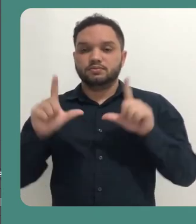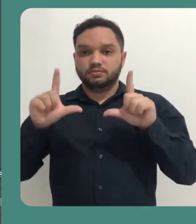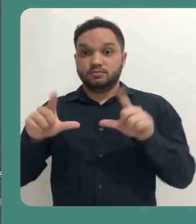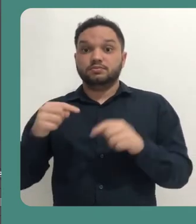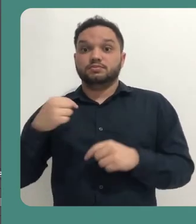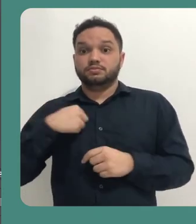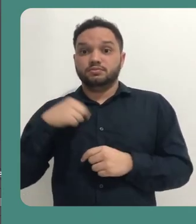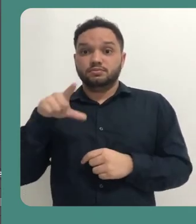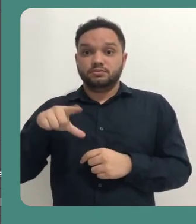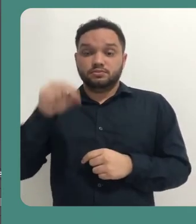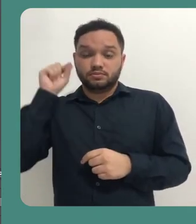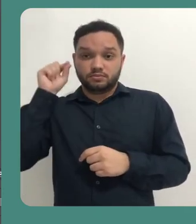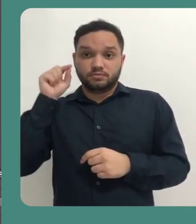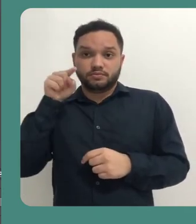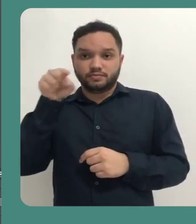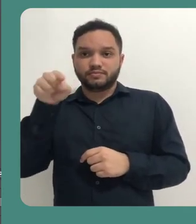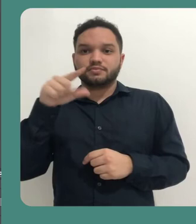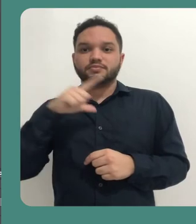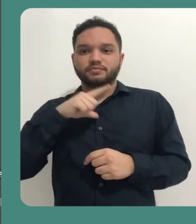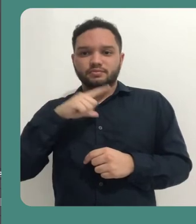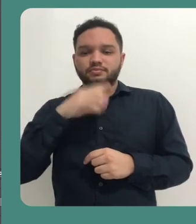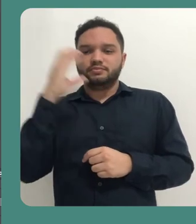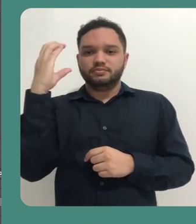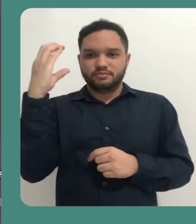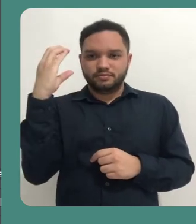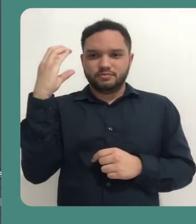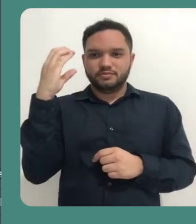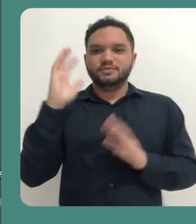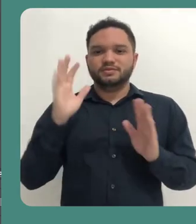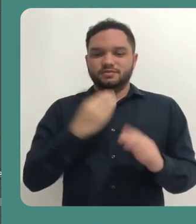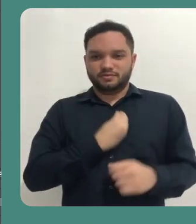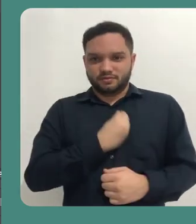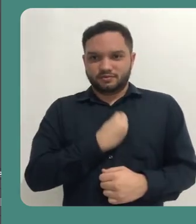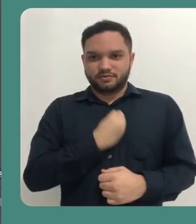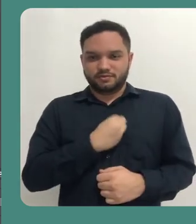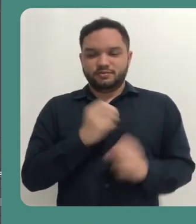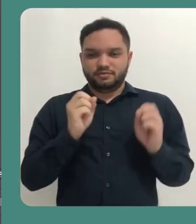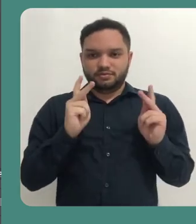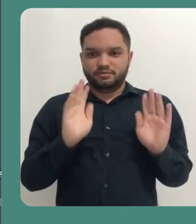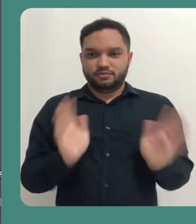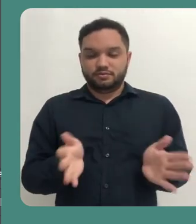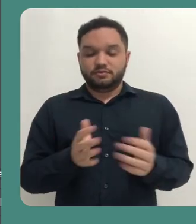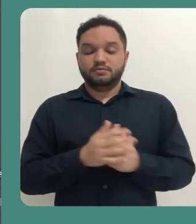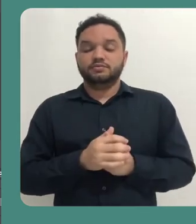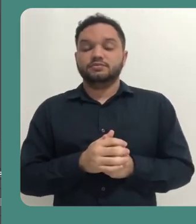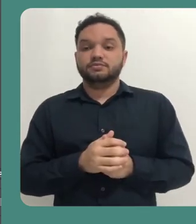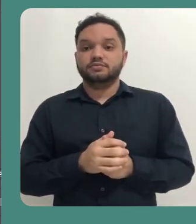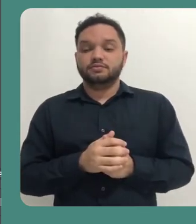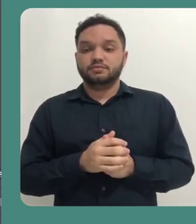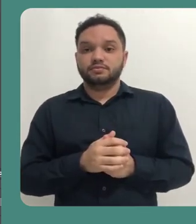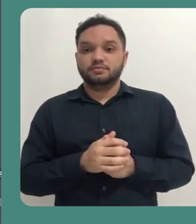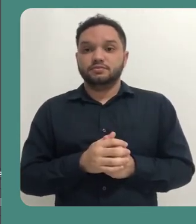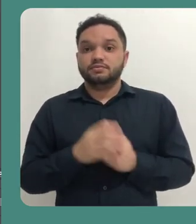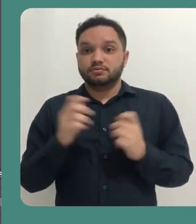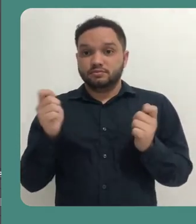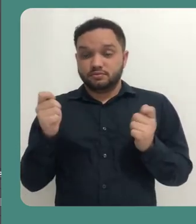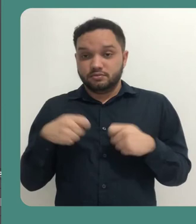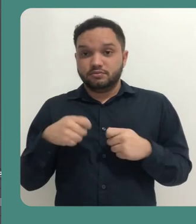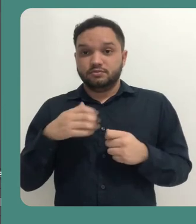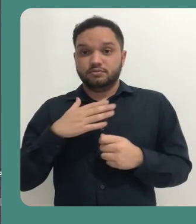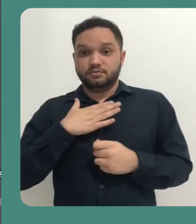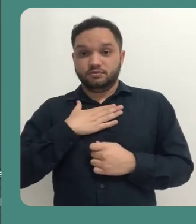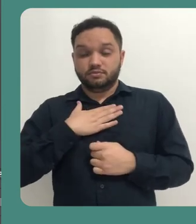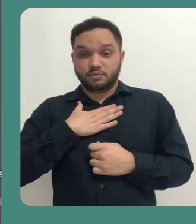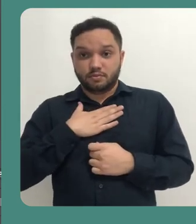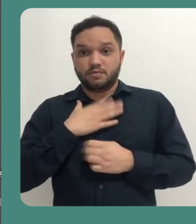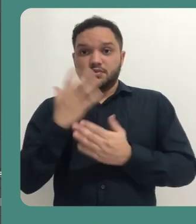Na cena, então, eu vou selecionar aquela onde eu tenho a minha webcam ativa, dou um ok, e aí eu vejo, então,